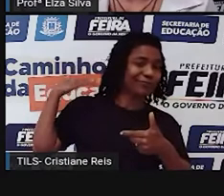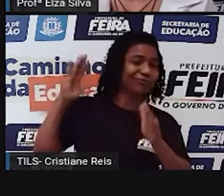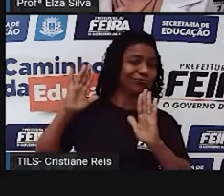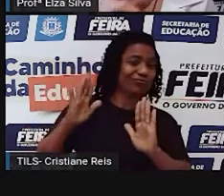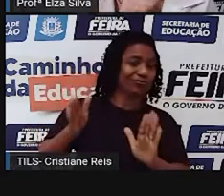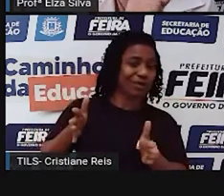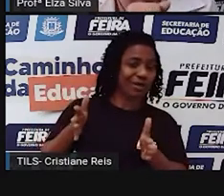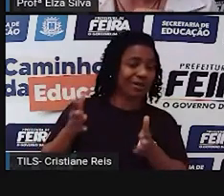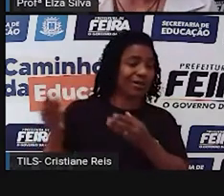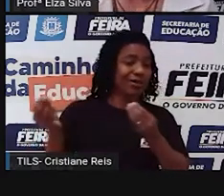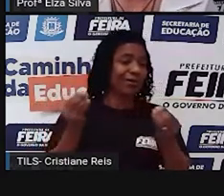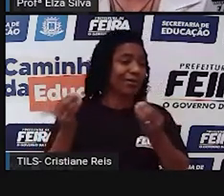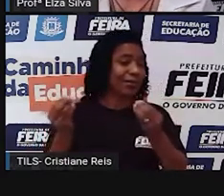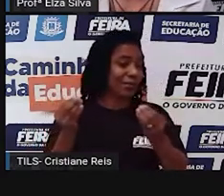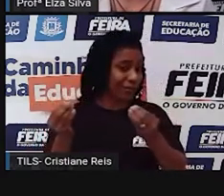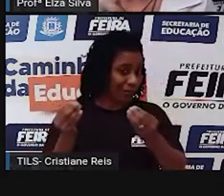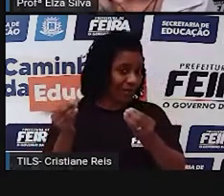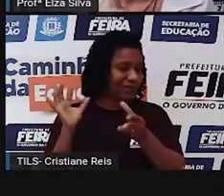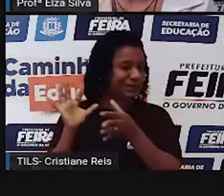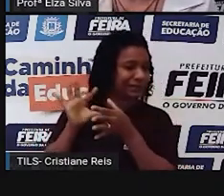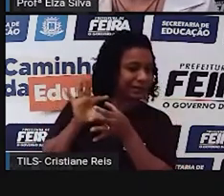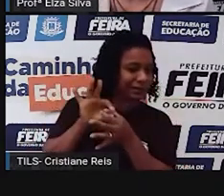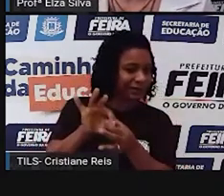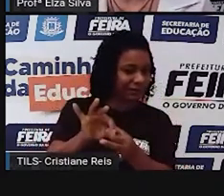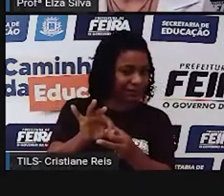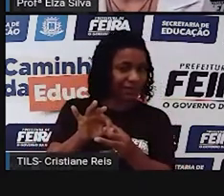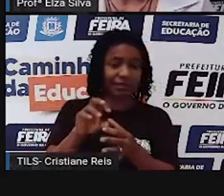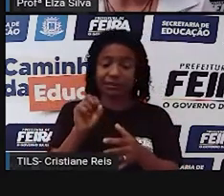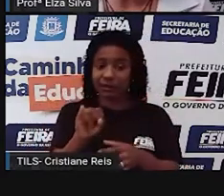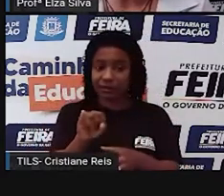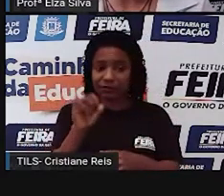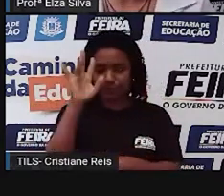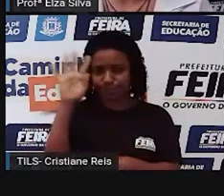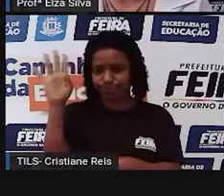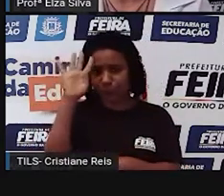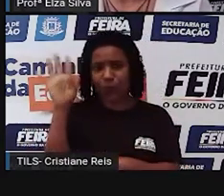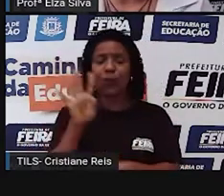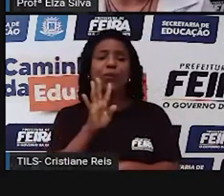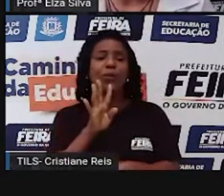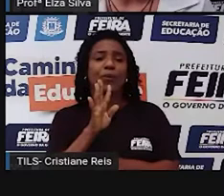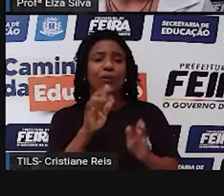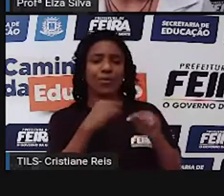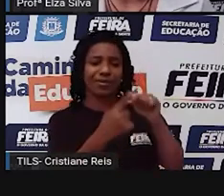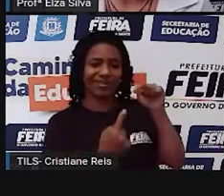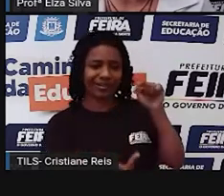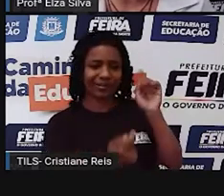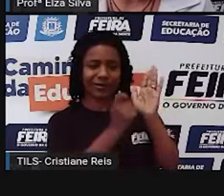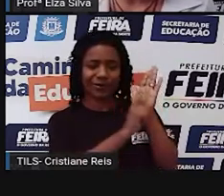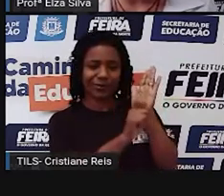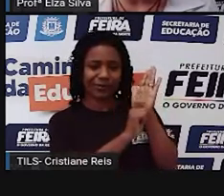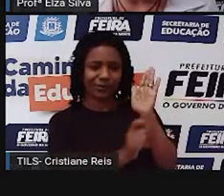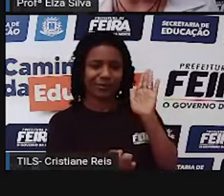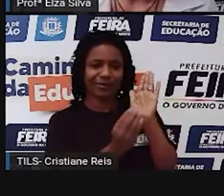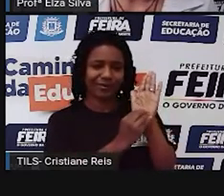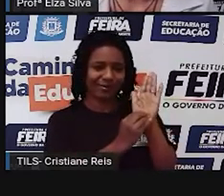Se você souber alguma coisa sobre isso, registre o seu conhecimento no caderno. Ok?